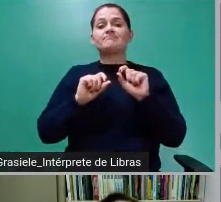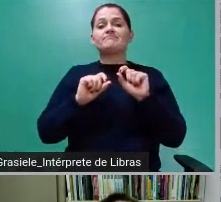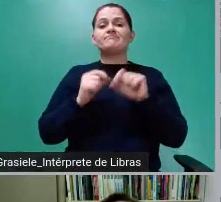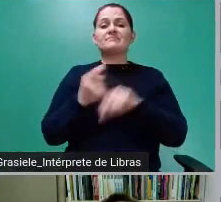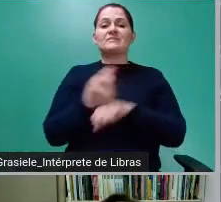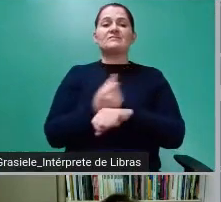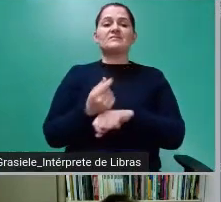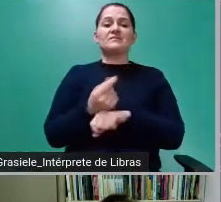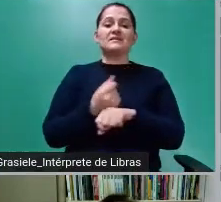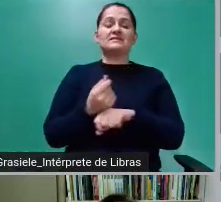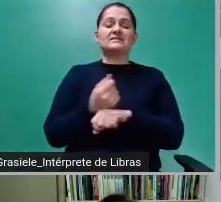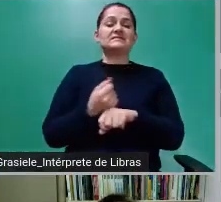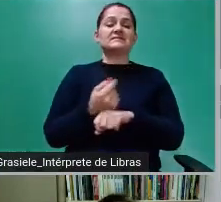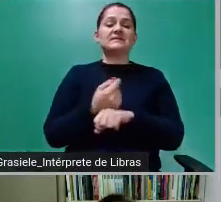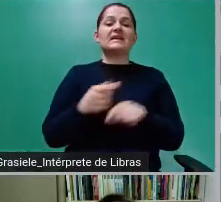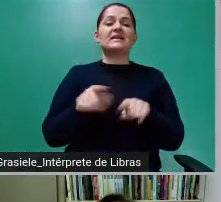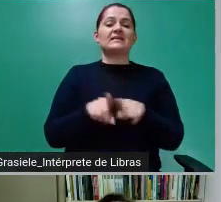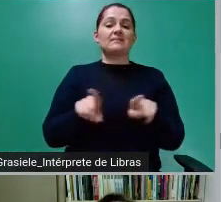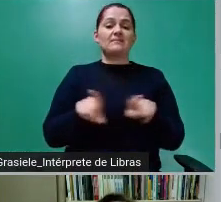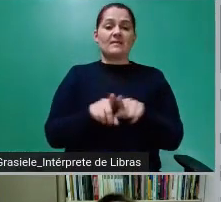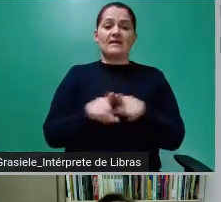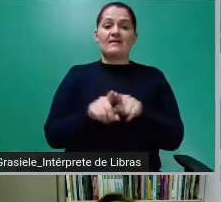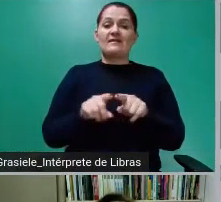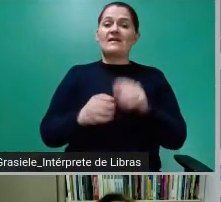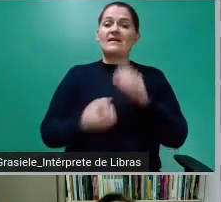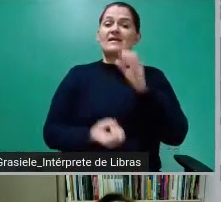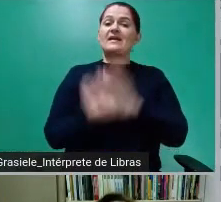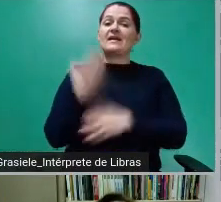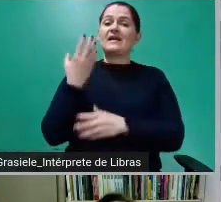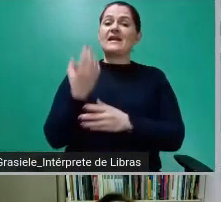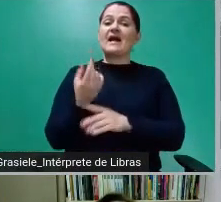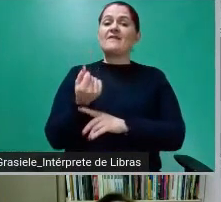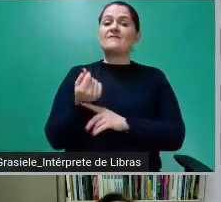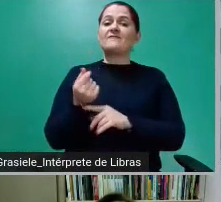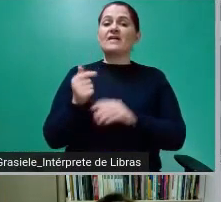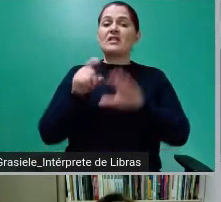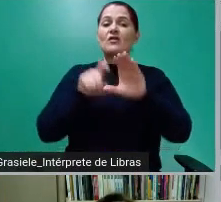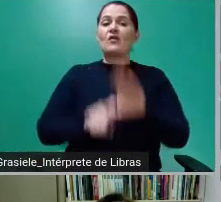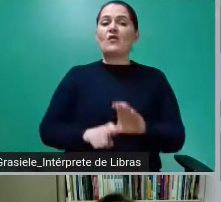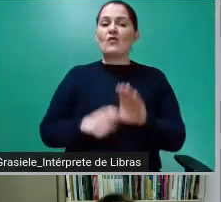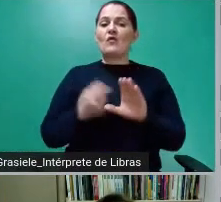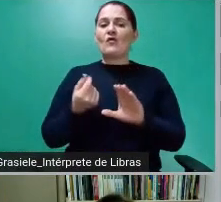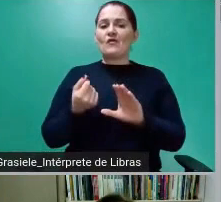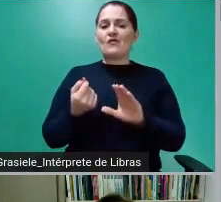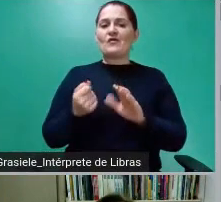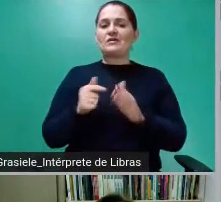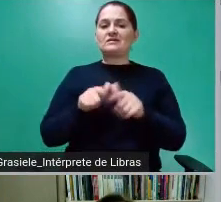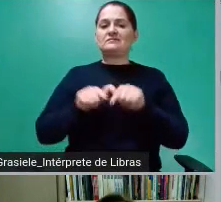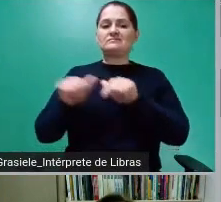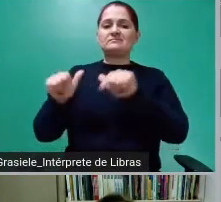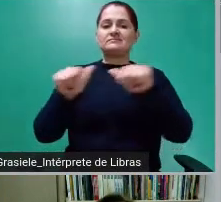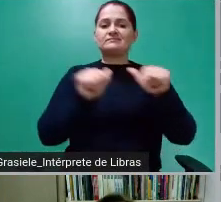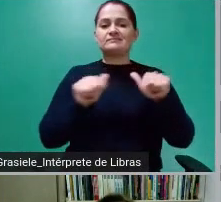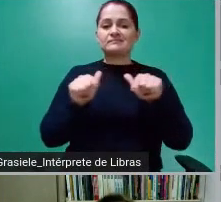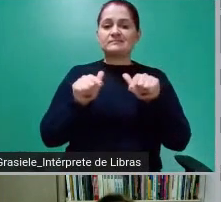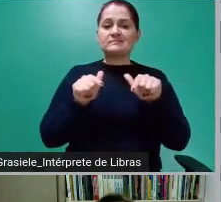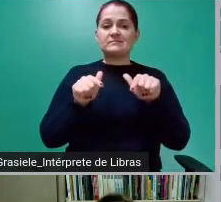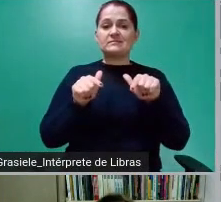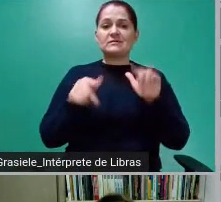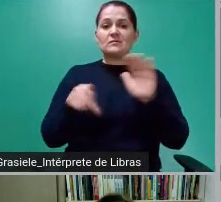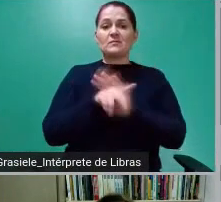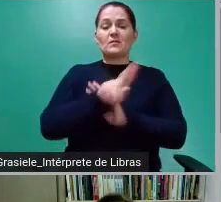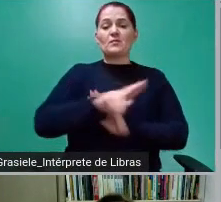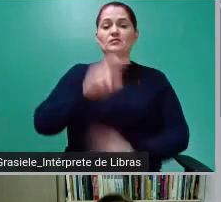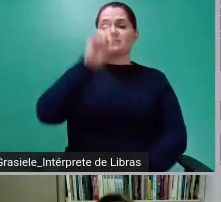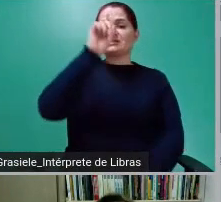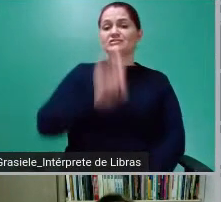estruturação, emissão e distribuição de valores, de debêntures, lastreadas em direitos creditórios?